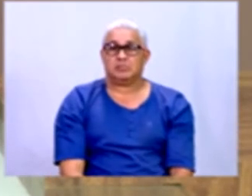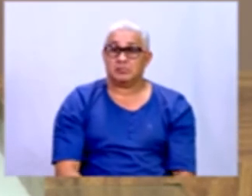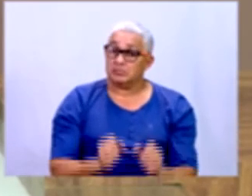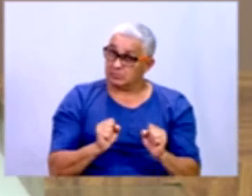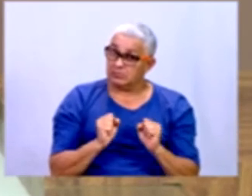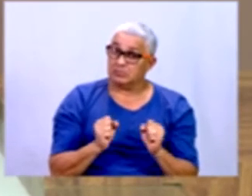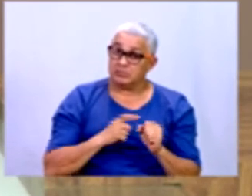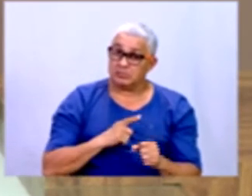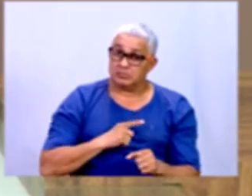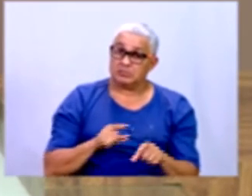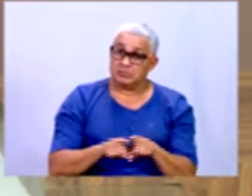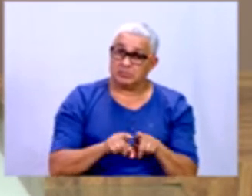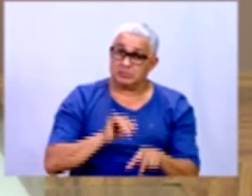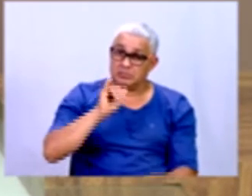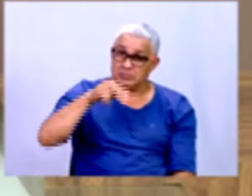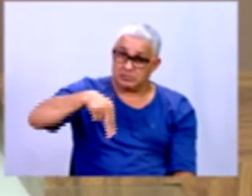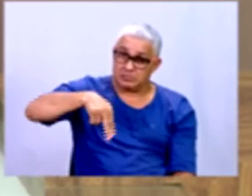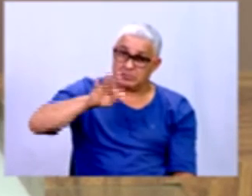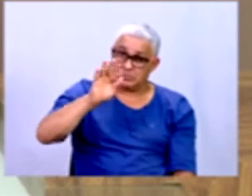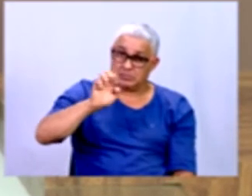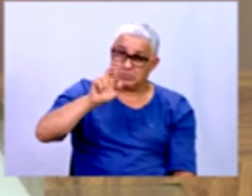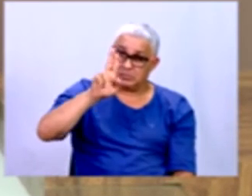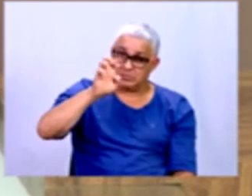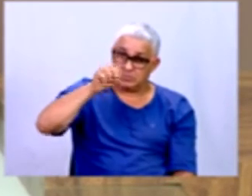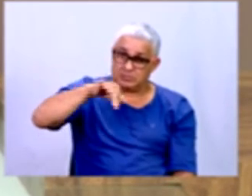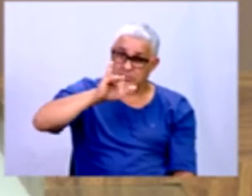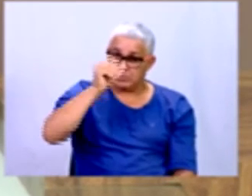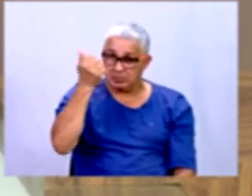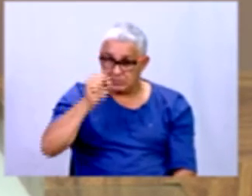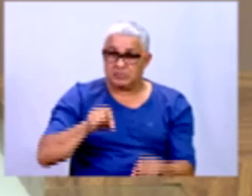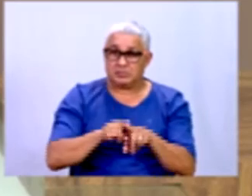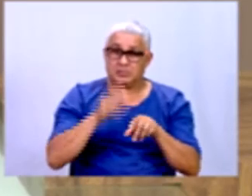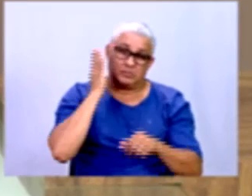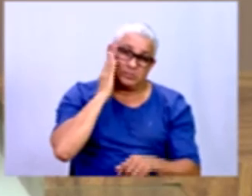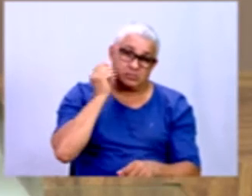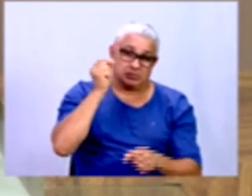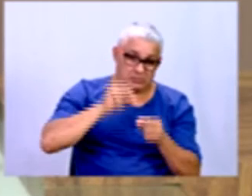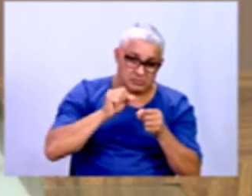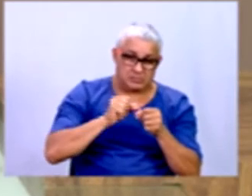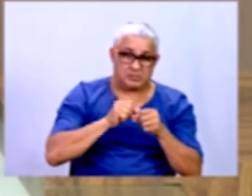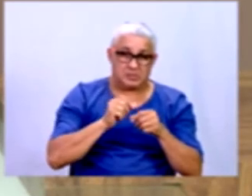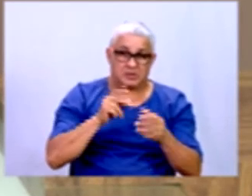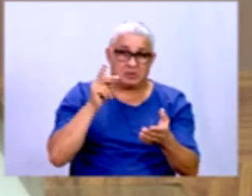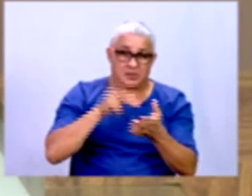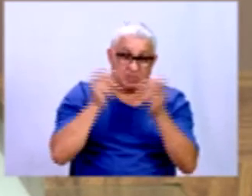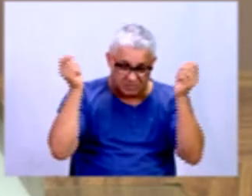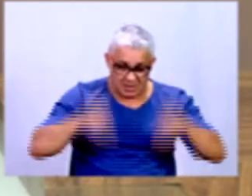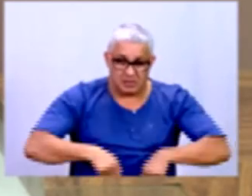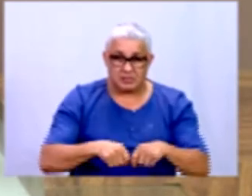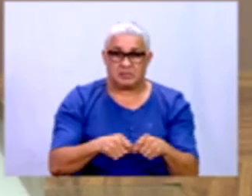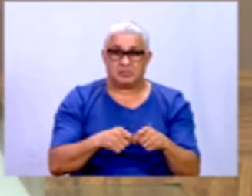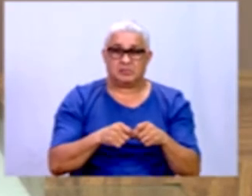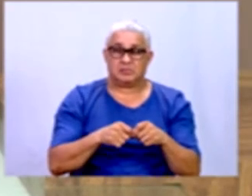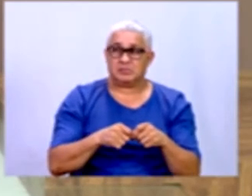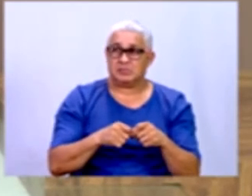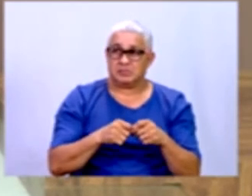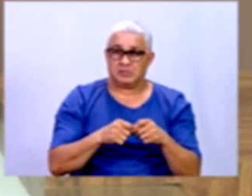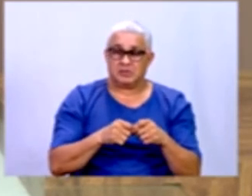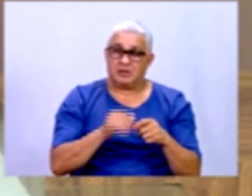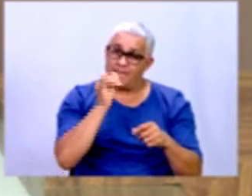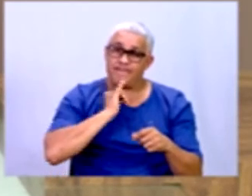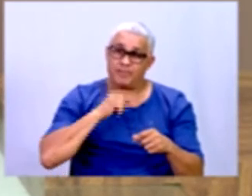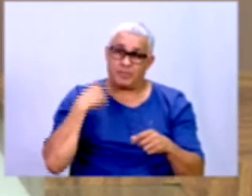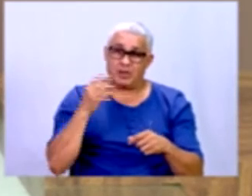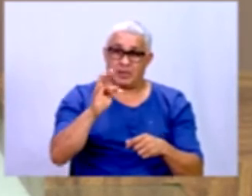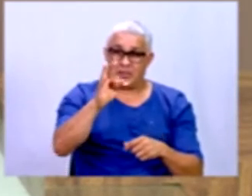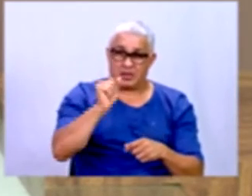ela pode ter uma série de inferências medindo essas várias realidades para que ela saiba se aquilo que ela está fazendo efetivamente está dando resultado. O nosso exemplo aqui é a taxa de evasão. A